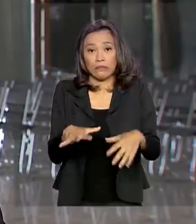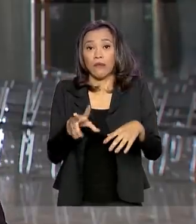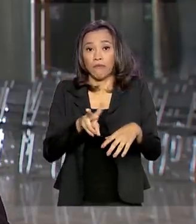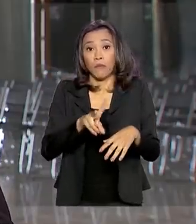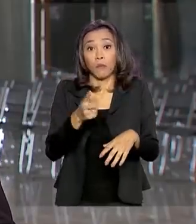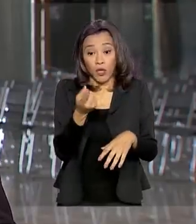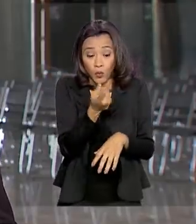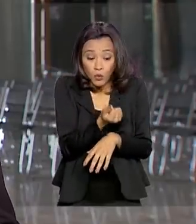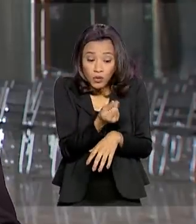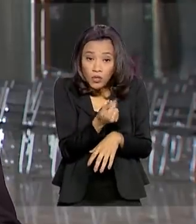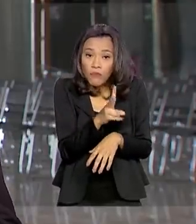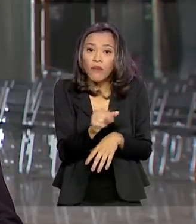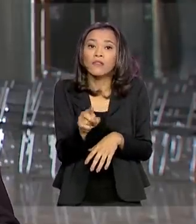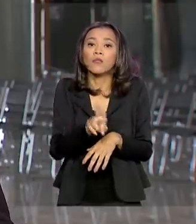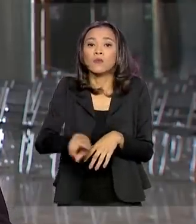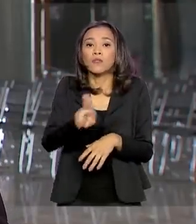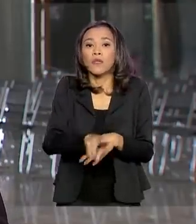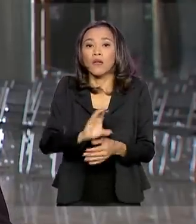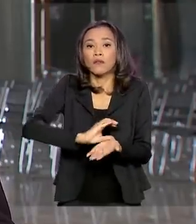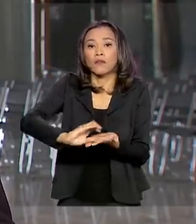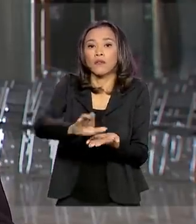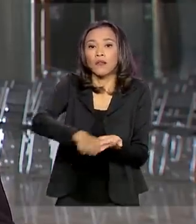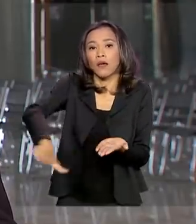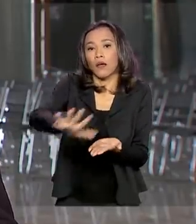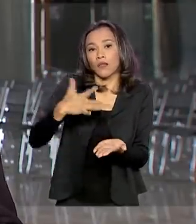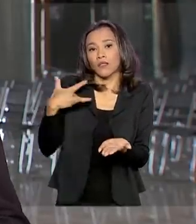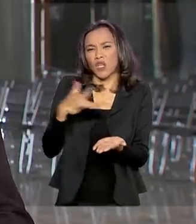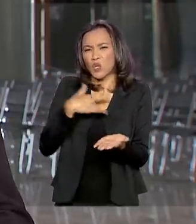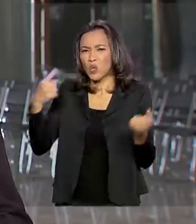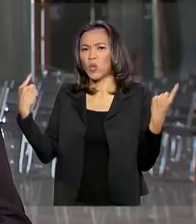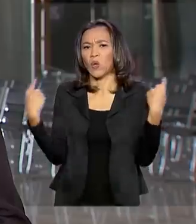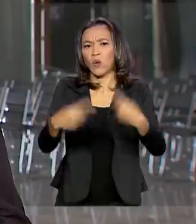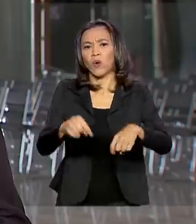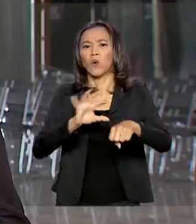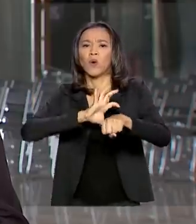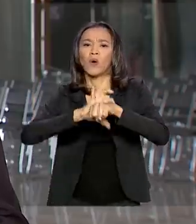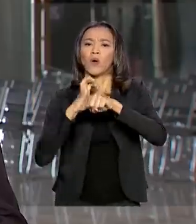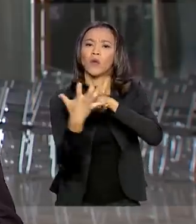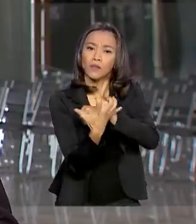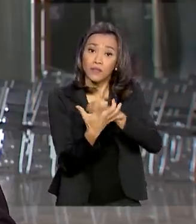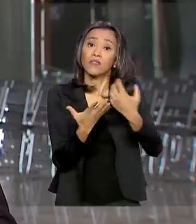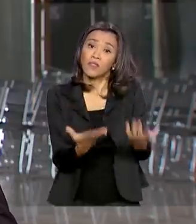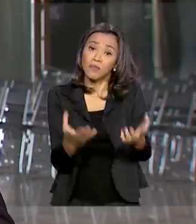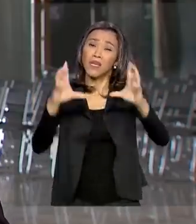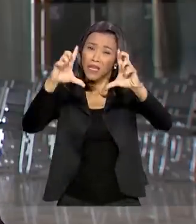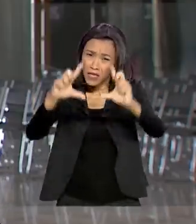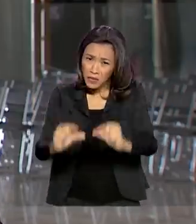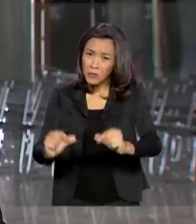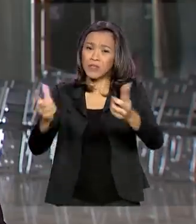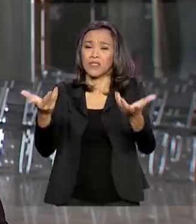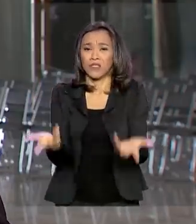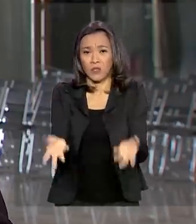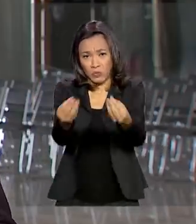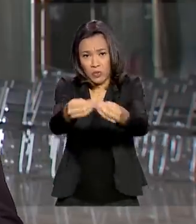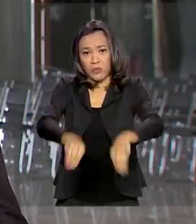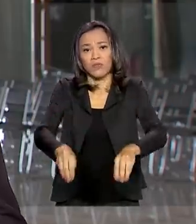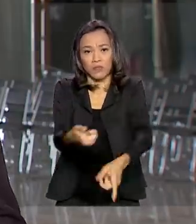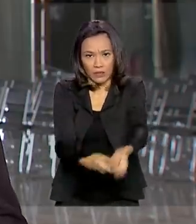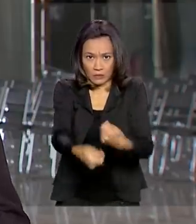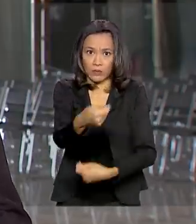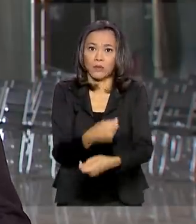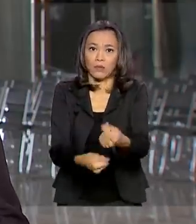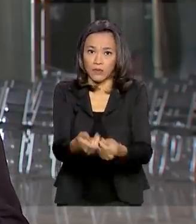área de saúde, em ações de combate à epidemia do Covid-19, mas também para minimizar efeitos da crise na economia.